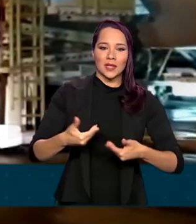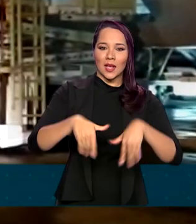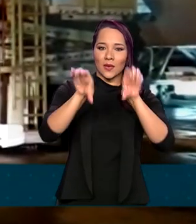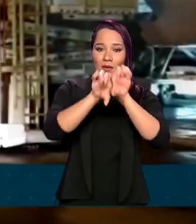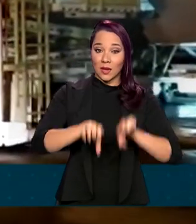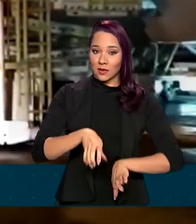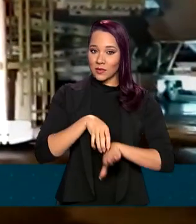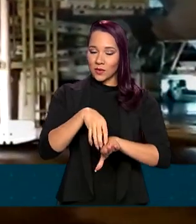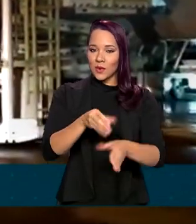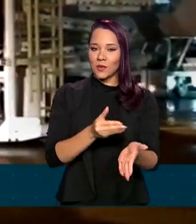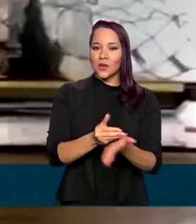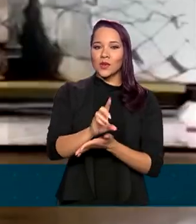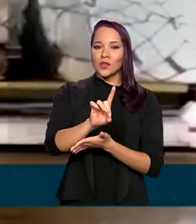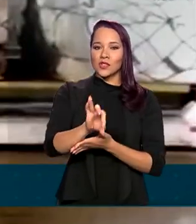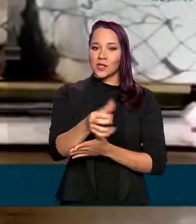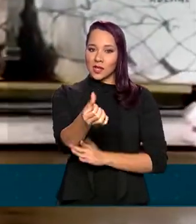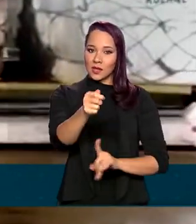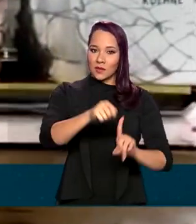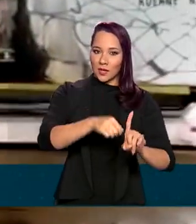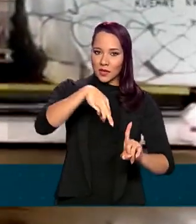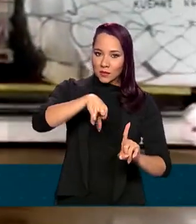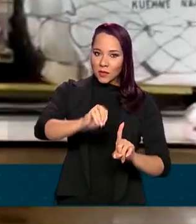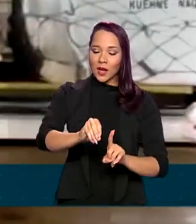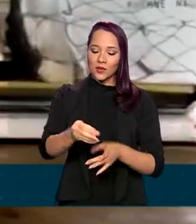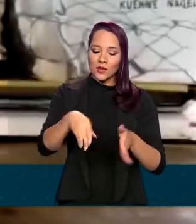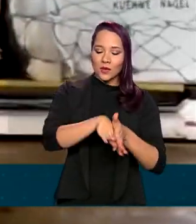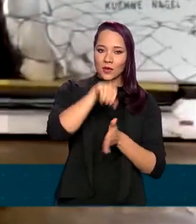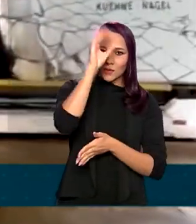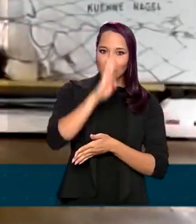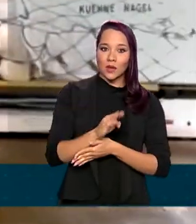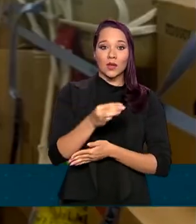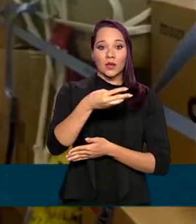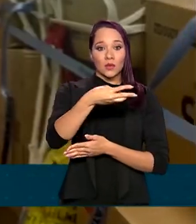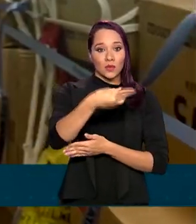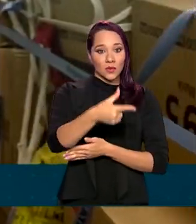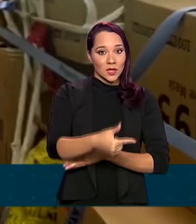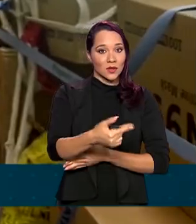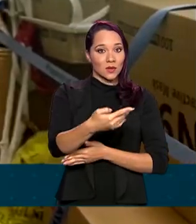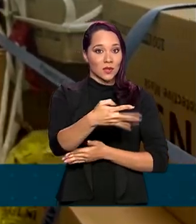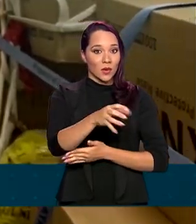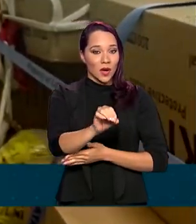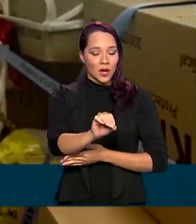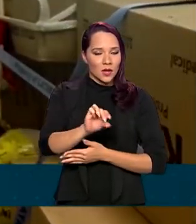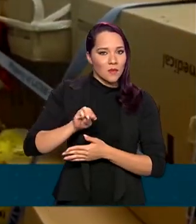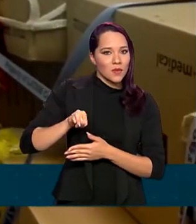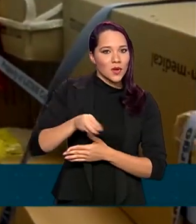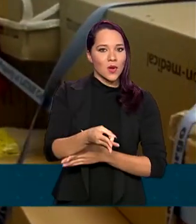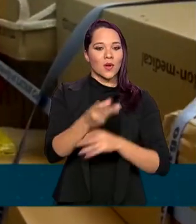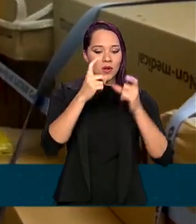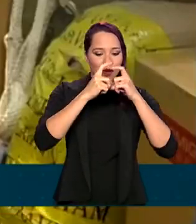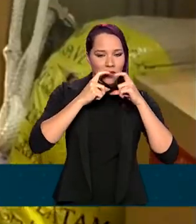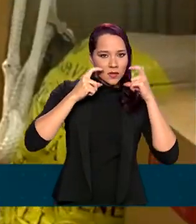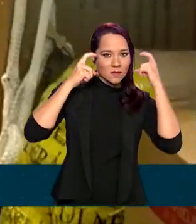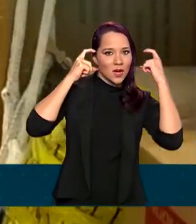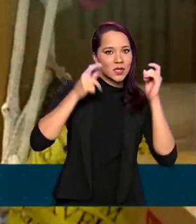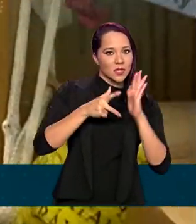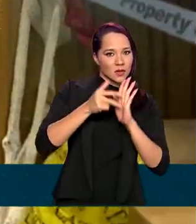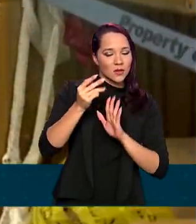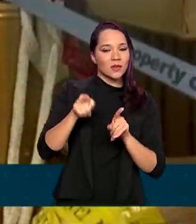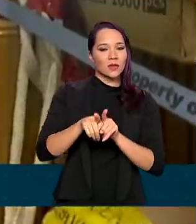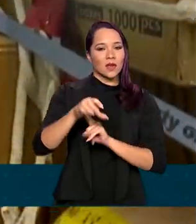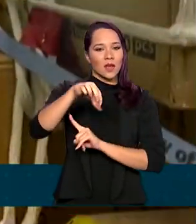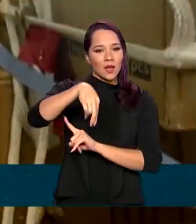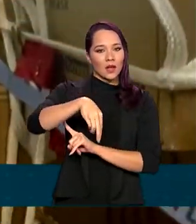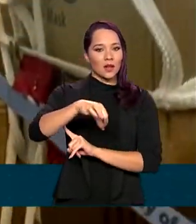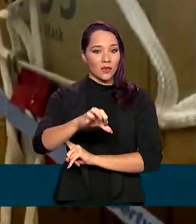começou no dia 6 de maio e trouxe ao Brasil 240 milhões de máscaras cirúrgicas e N95, as mais